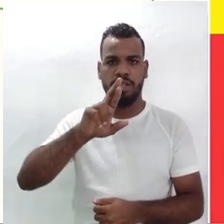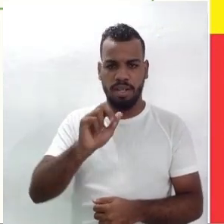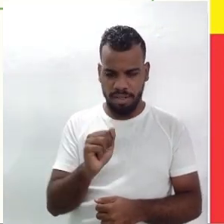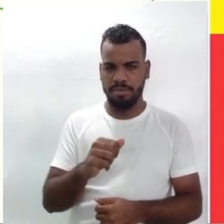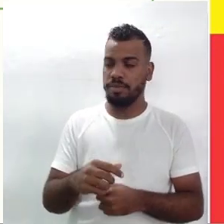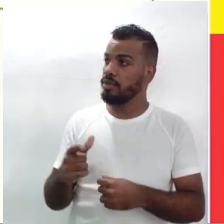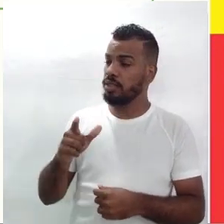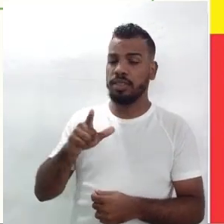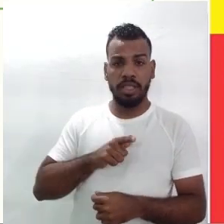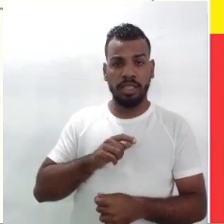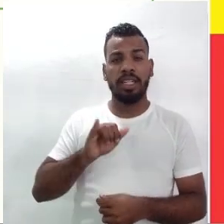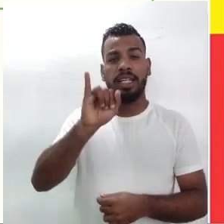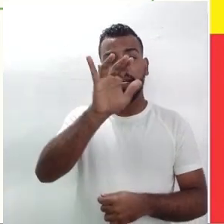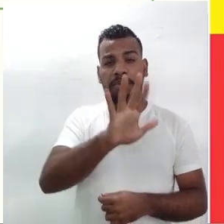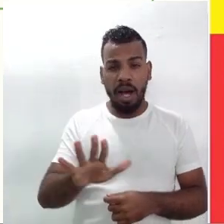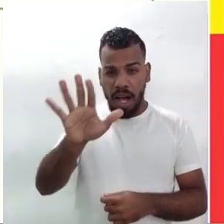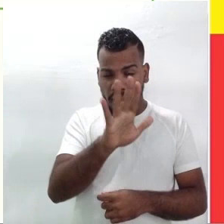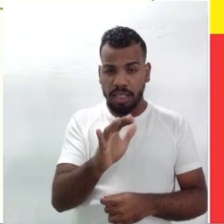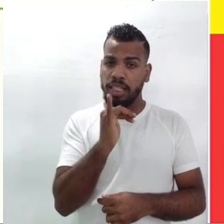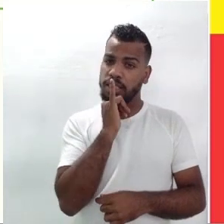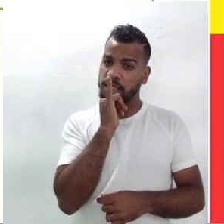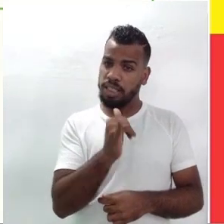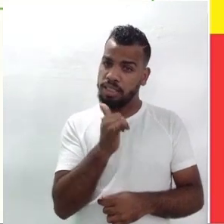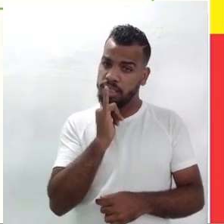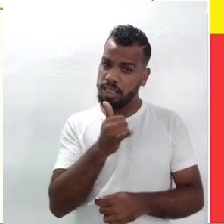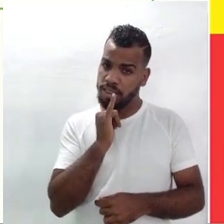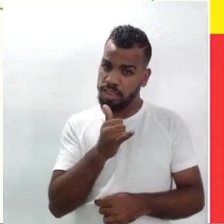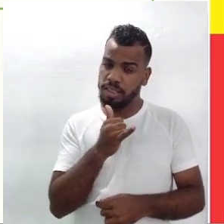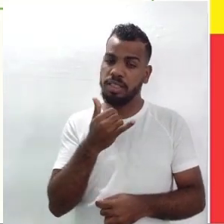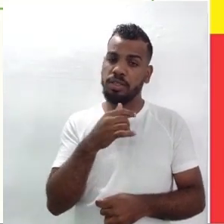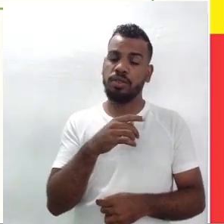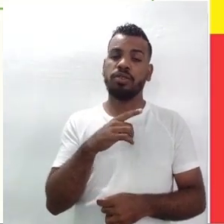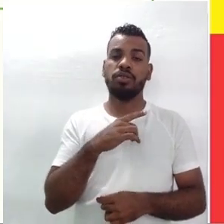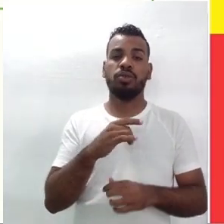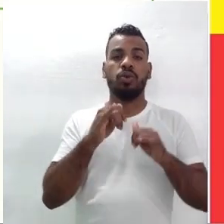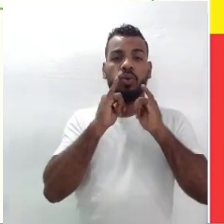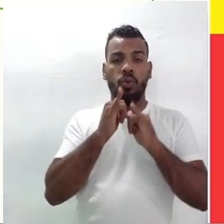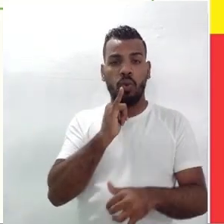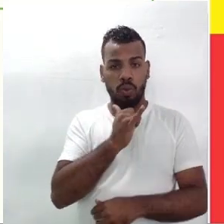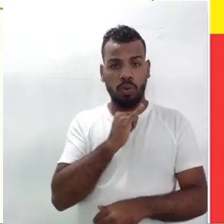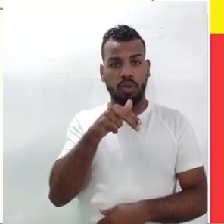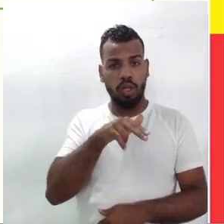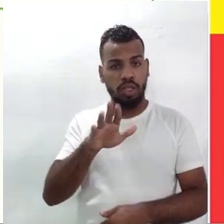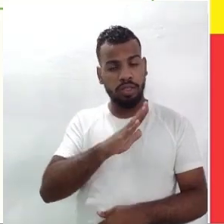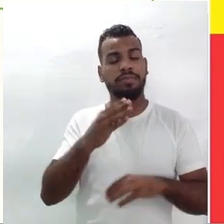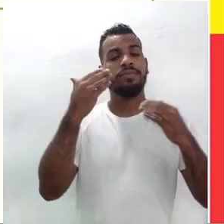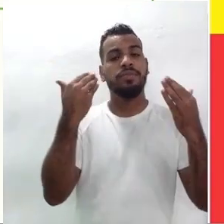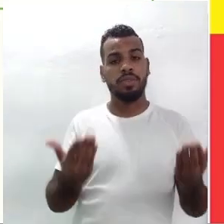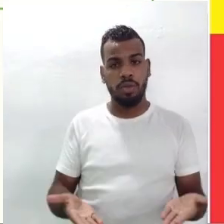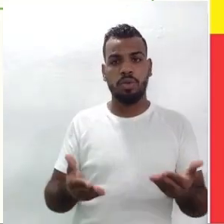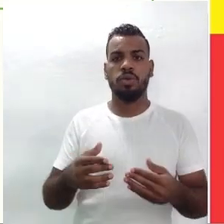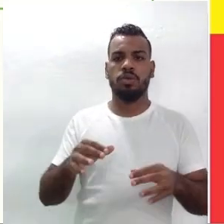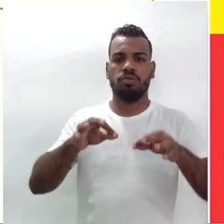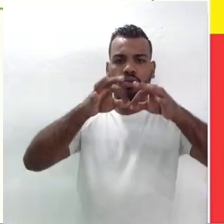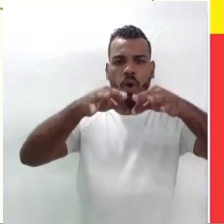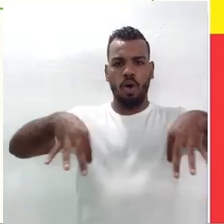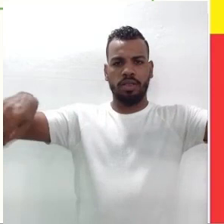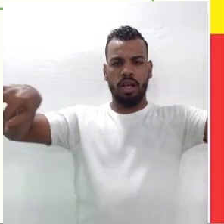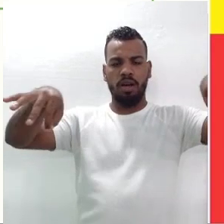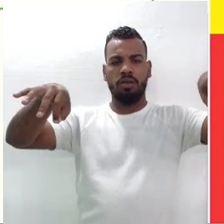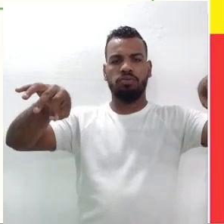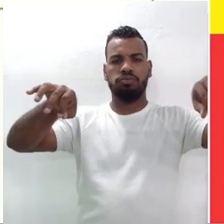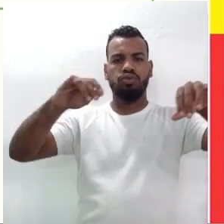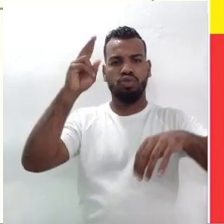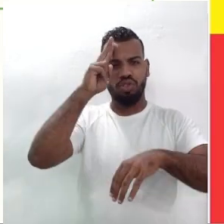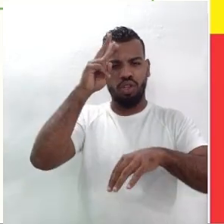a imagem da narrativa dos contos nordestinos. Então, o cordel, que é uma coisa